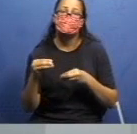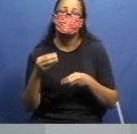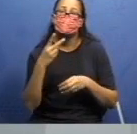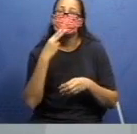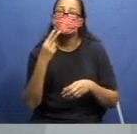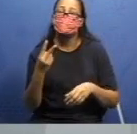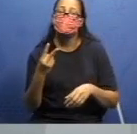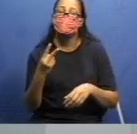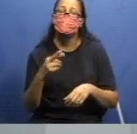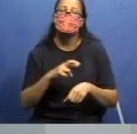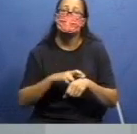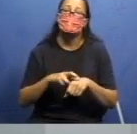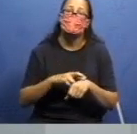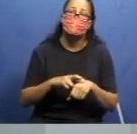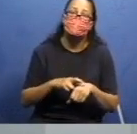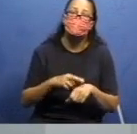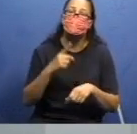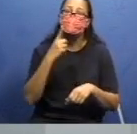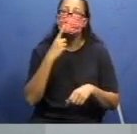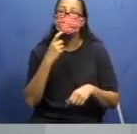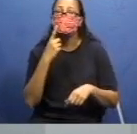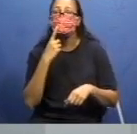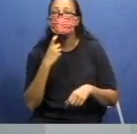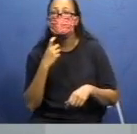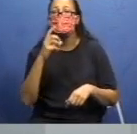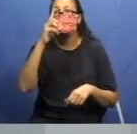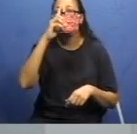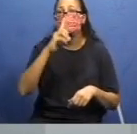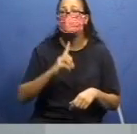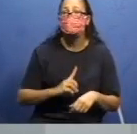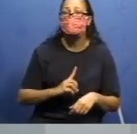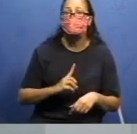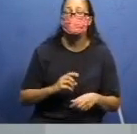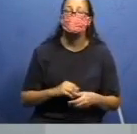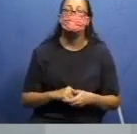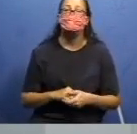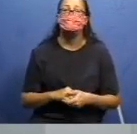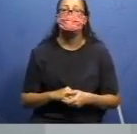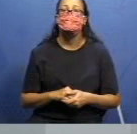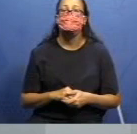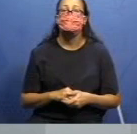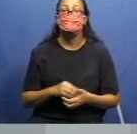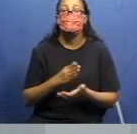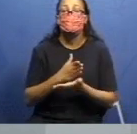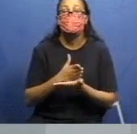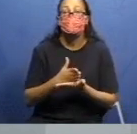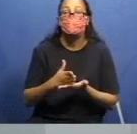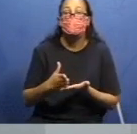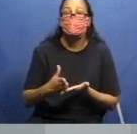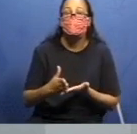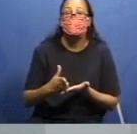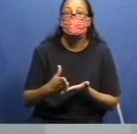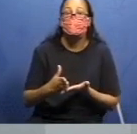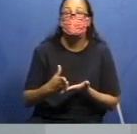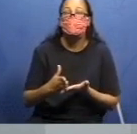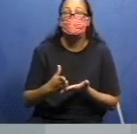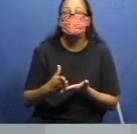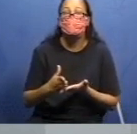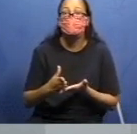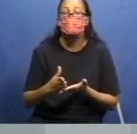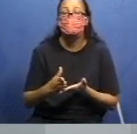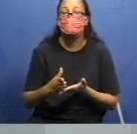e quatro tampinhas na cor amarela. Eu vou começar a colocar essas tampinhas dentro dos